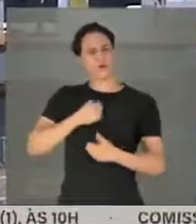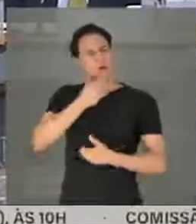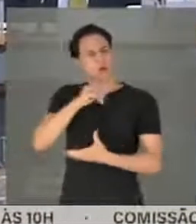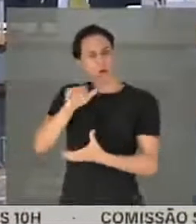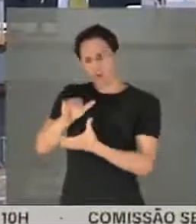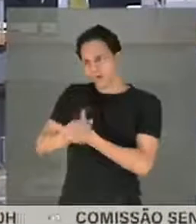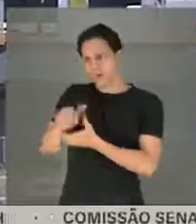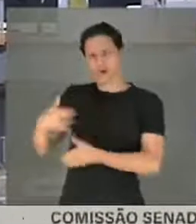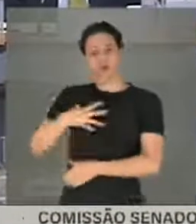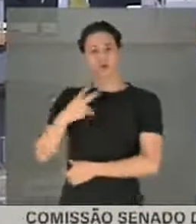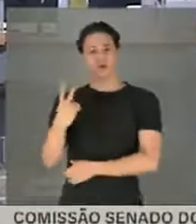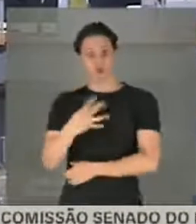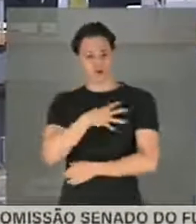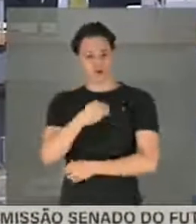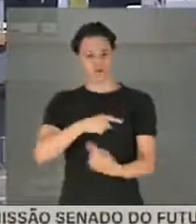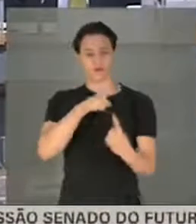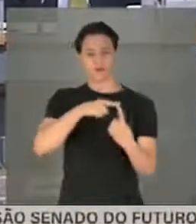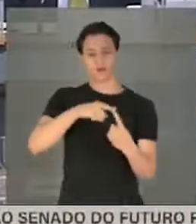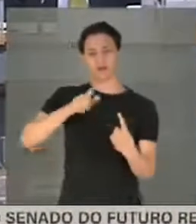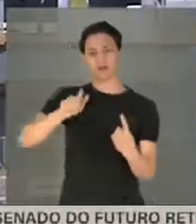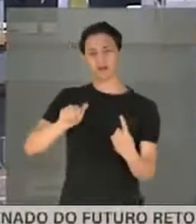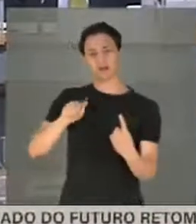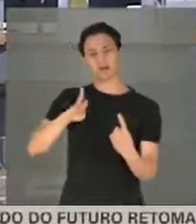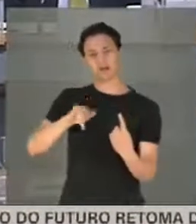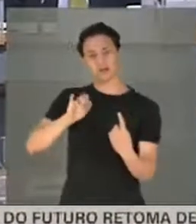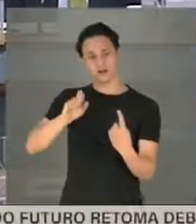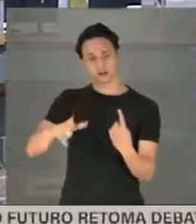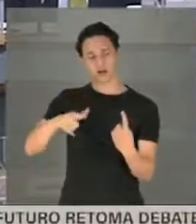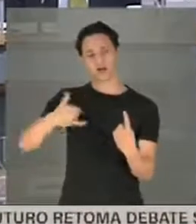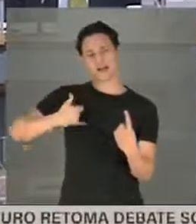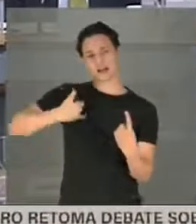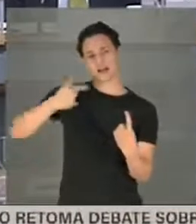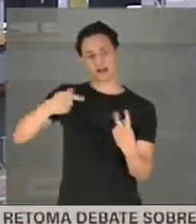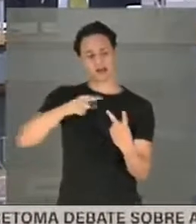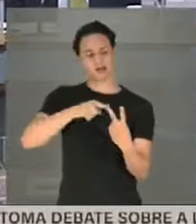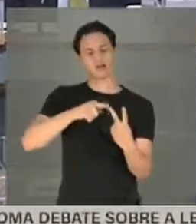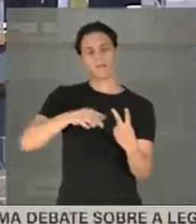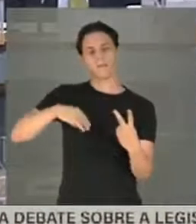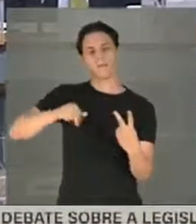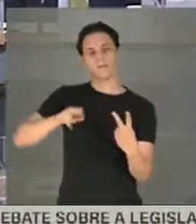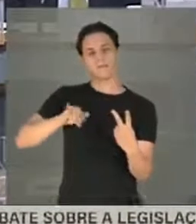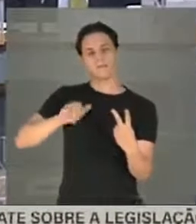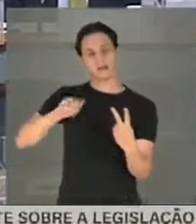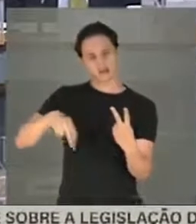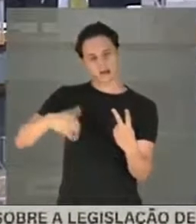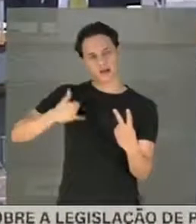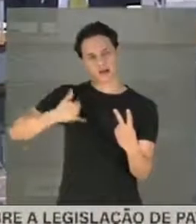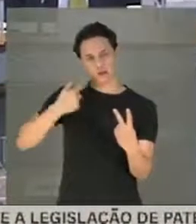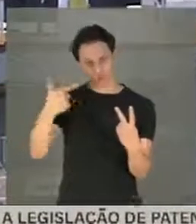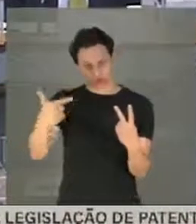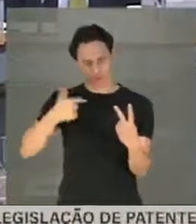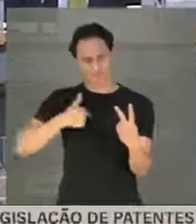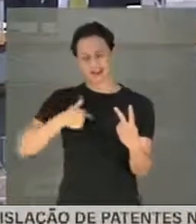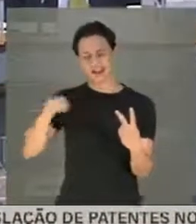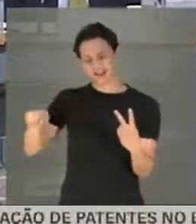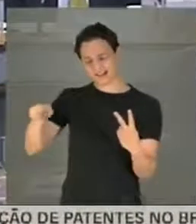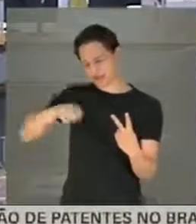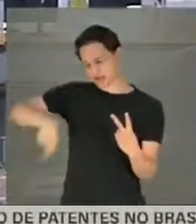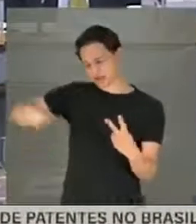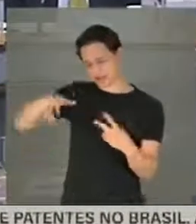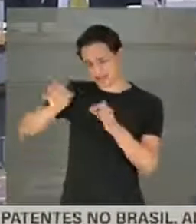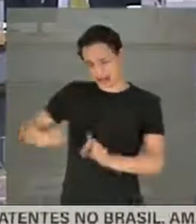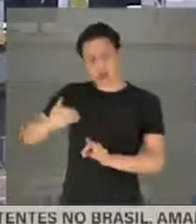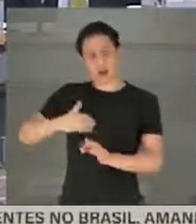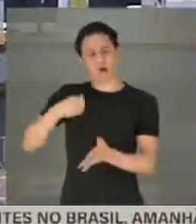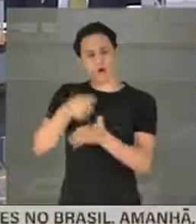dois filhos, Gabriel, de sete anos, Mariana, que fez dois. Mas eu quero que eles tenham a certeza de que eu lutei e